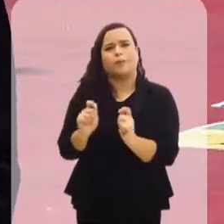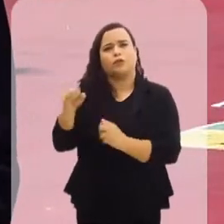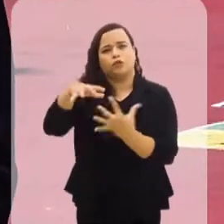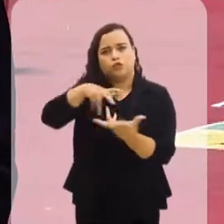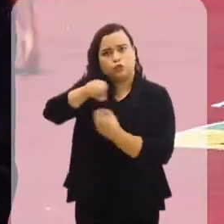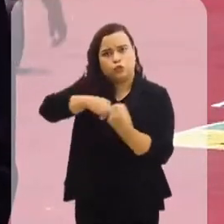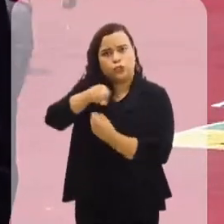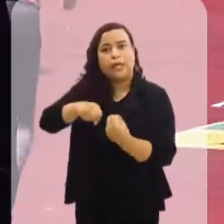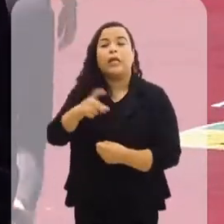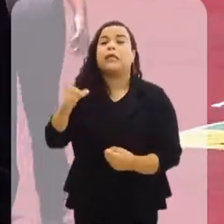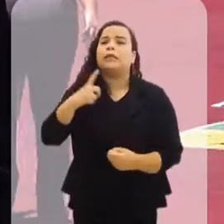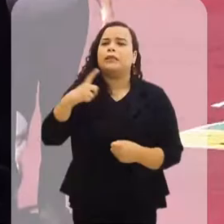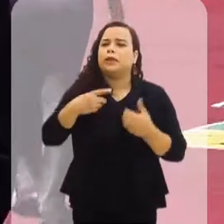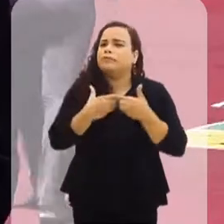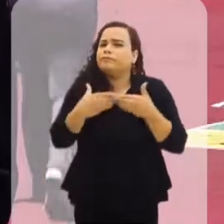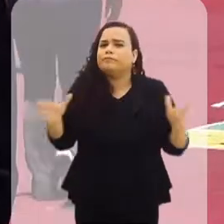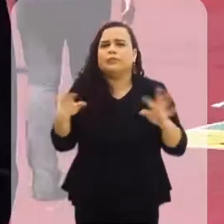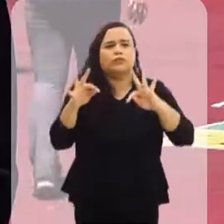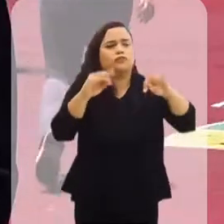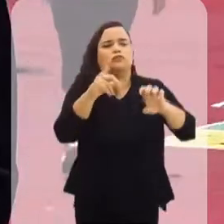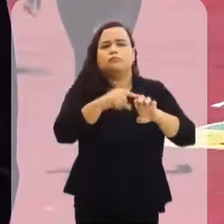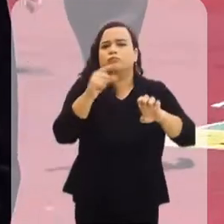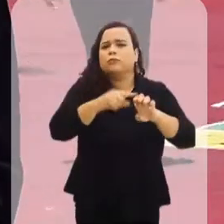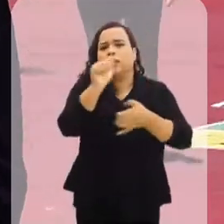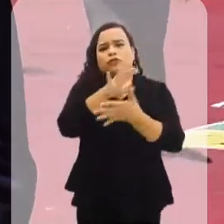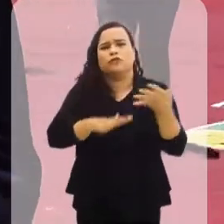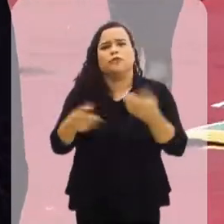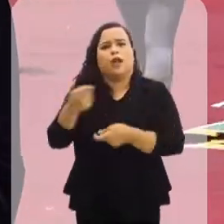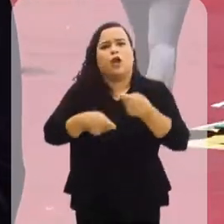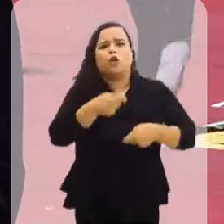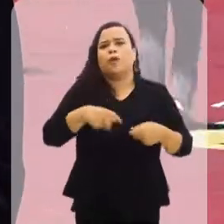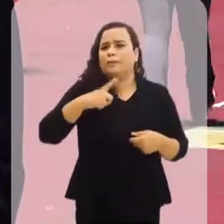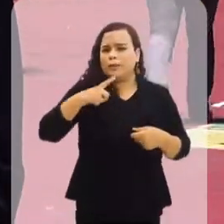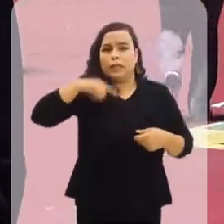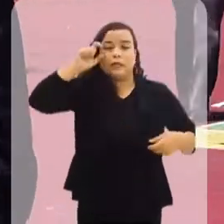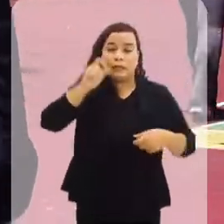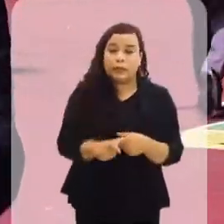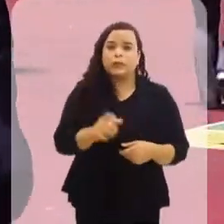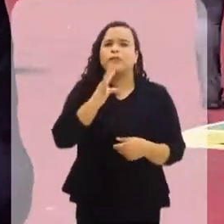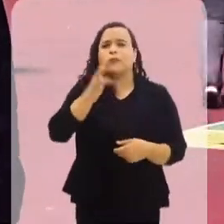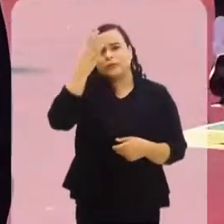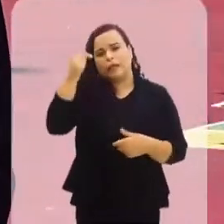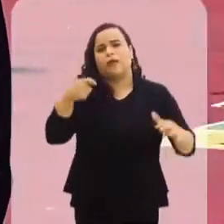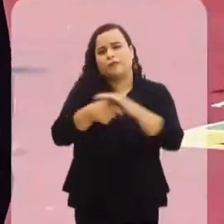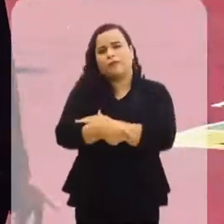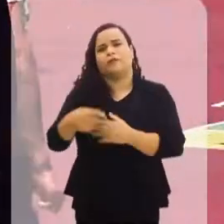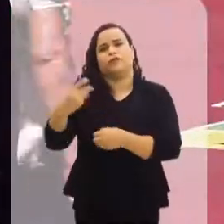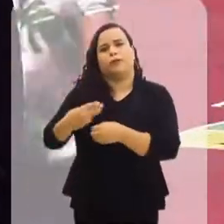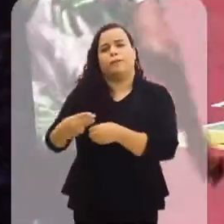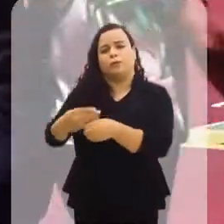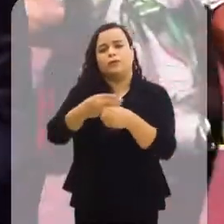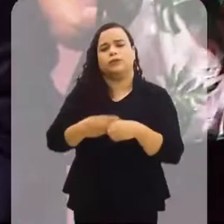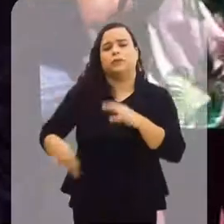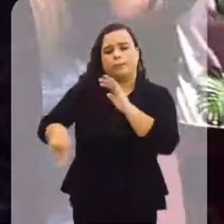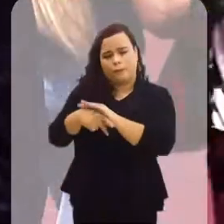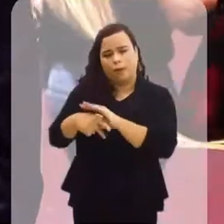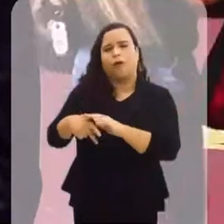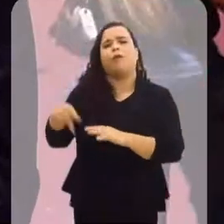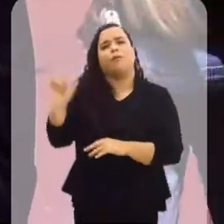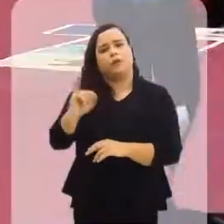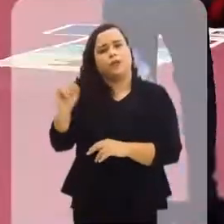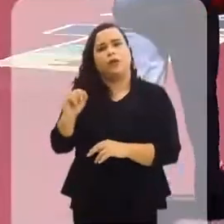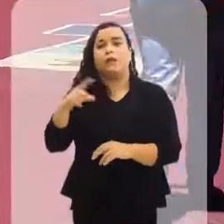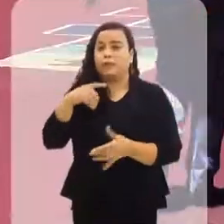portas abertas pra todos os empreendedores, pra todas as atividades econômicas que tiverem interesse em conhecer e investir no